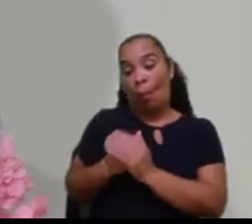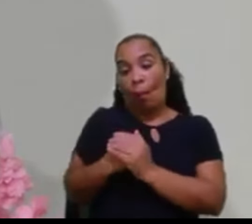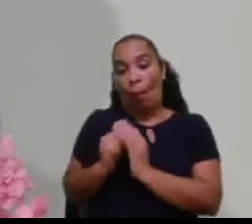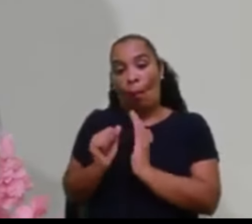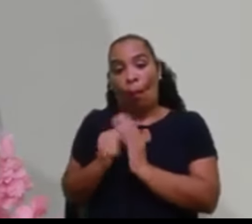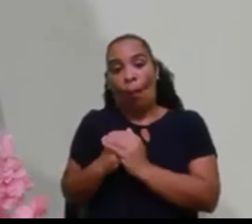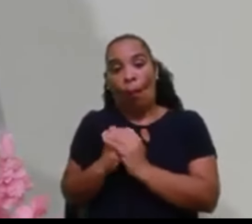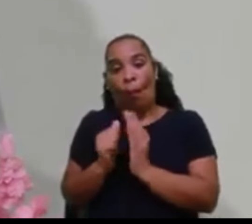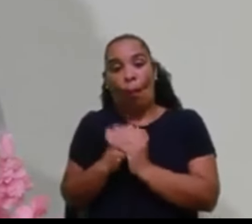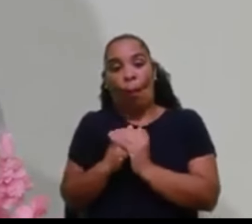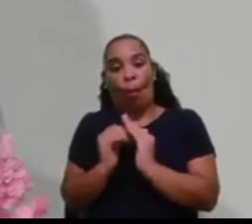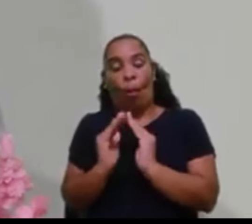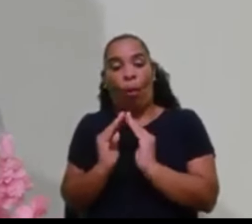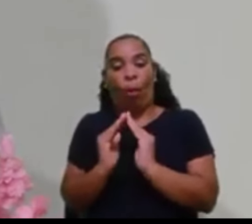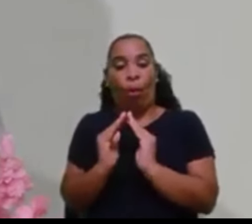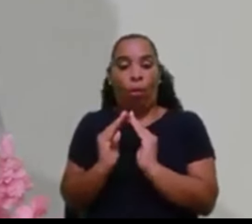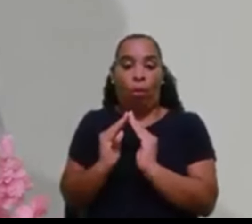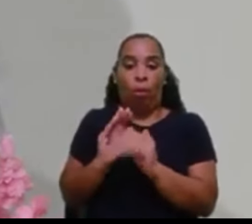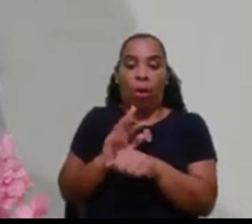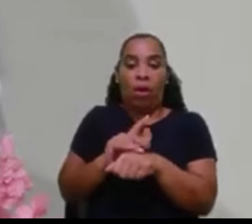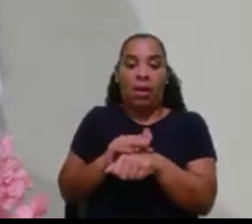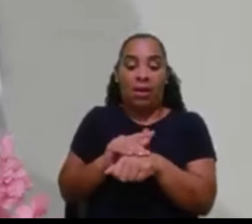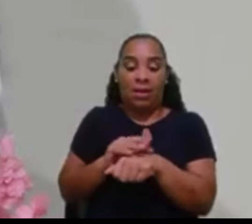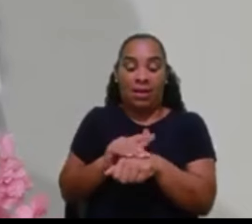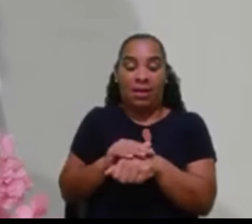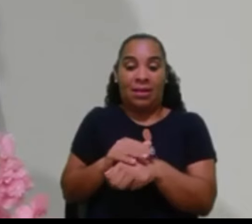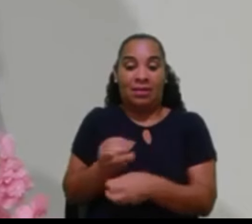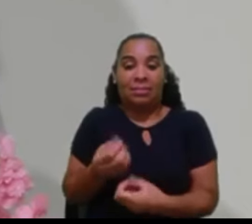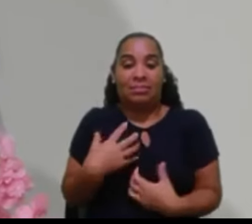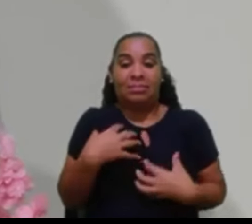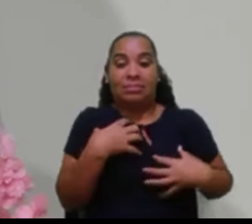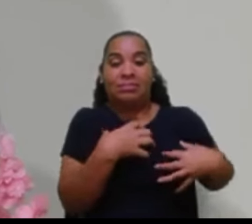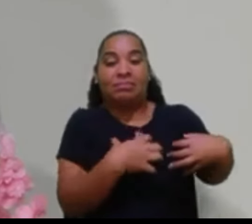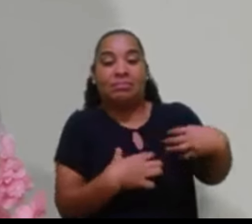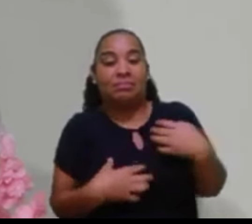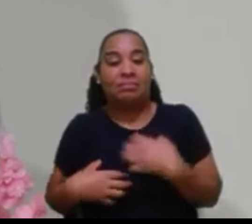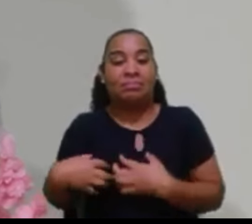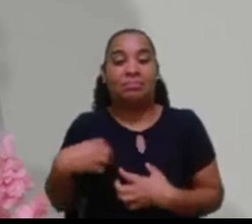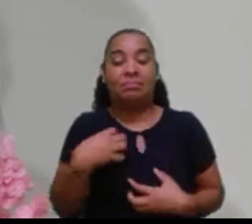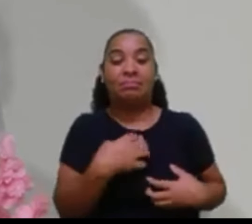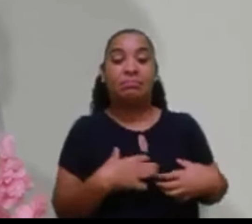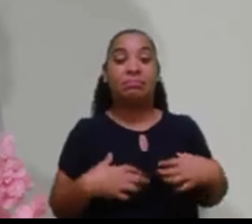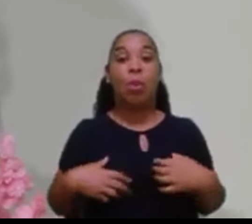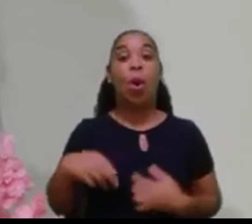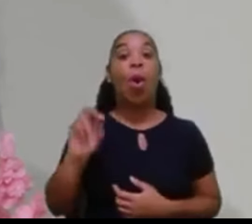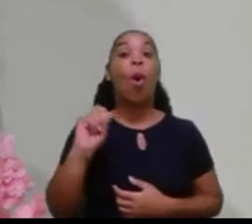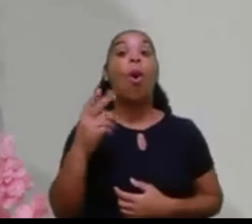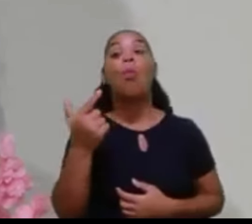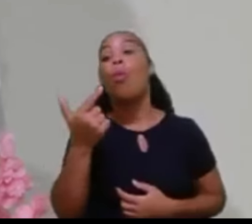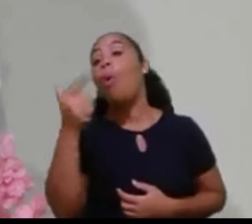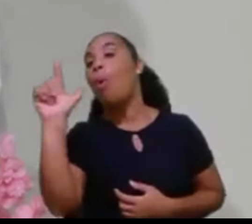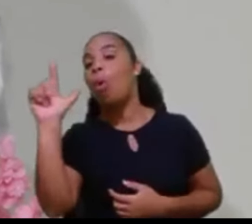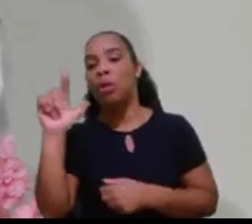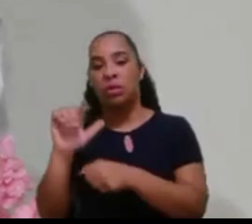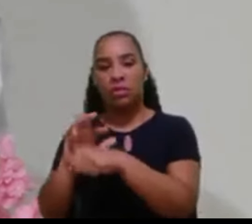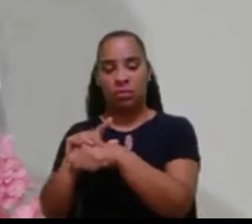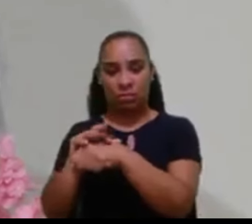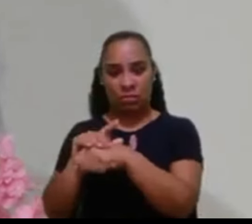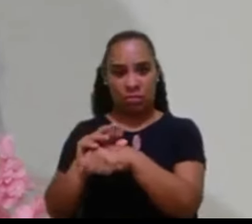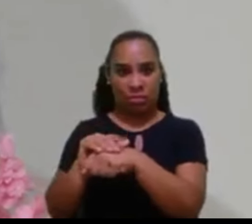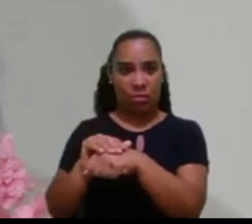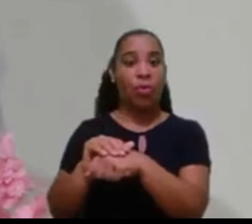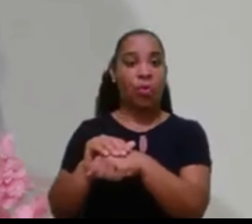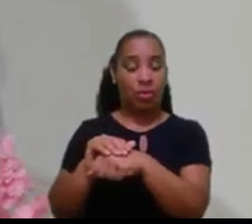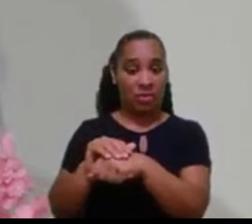patologia de natureza perturbadora ou numa outra patologia muito comum aos